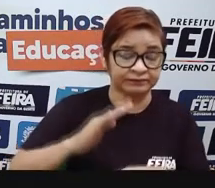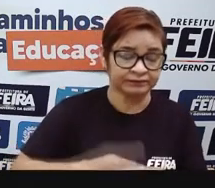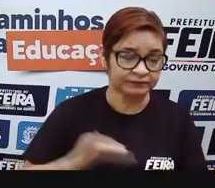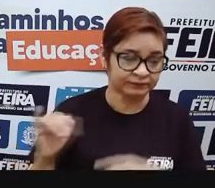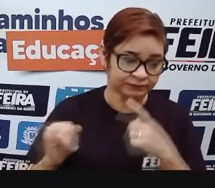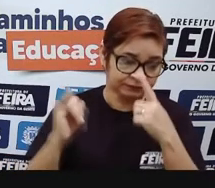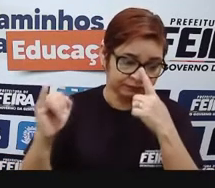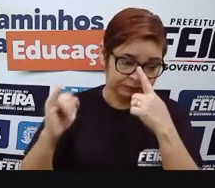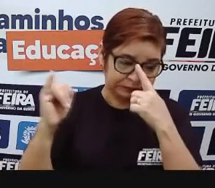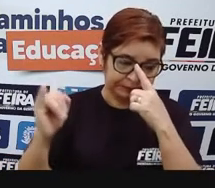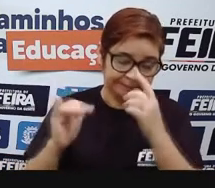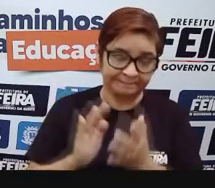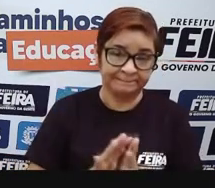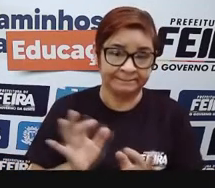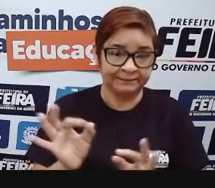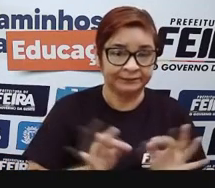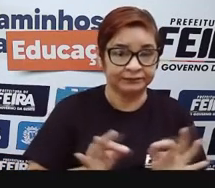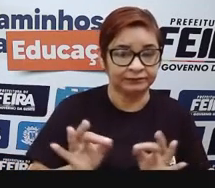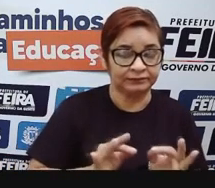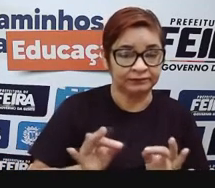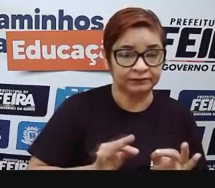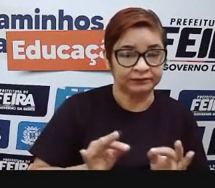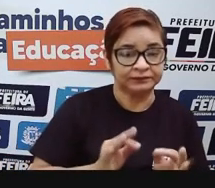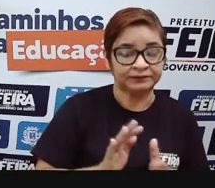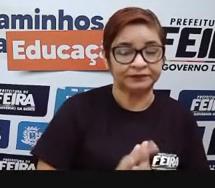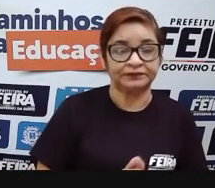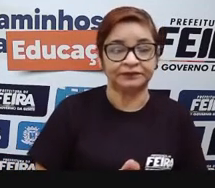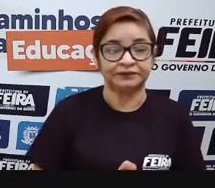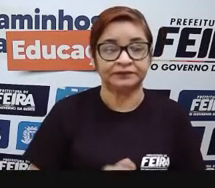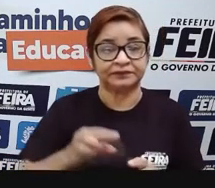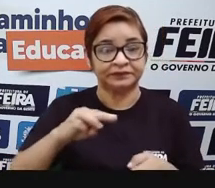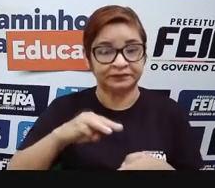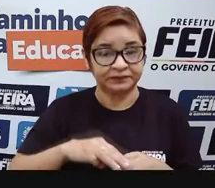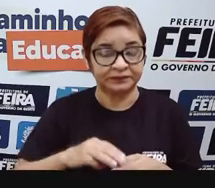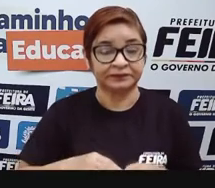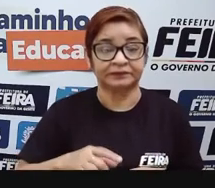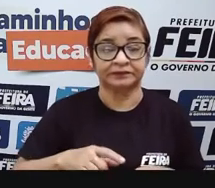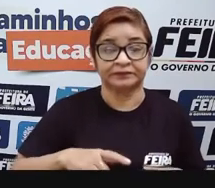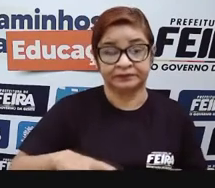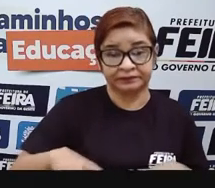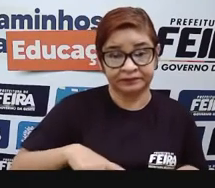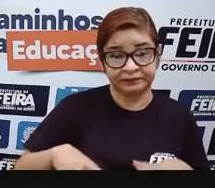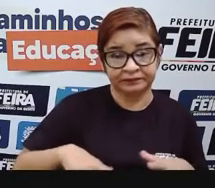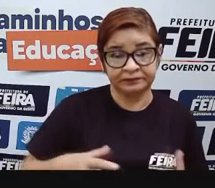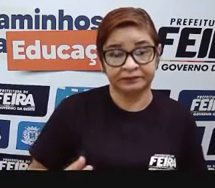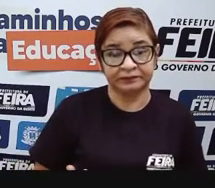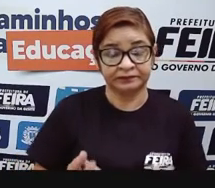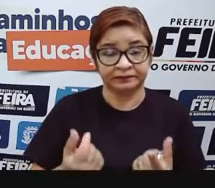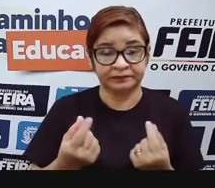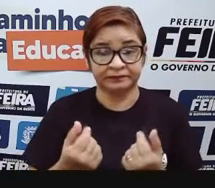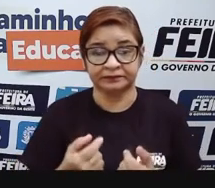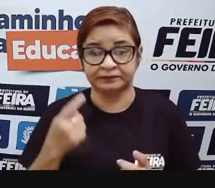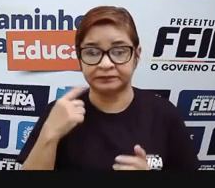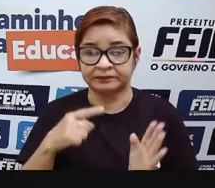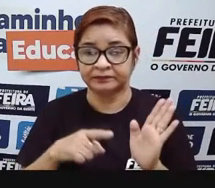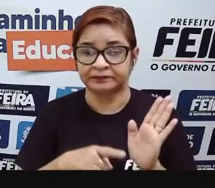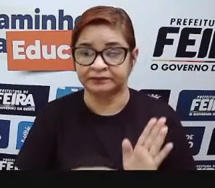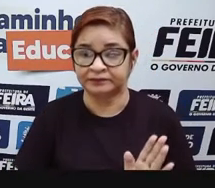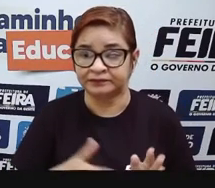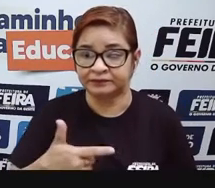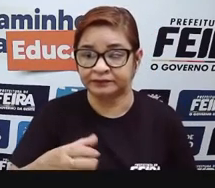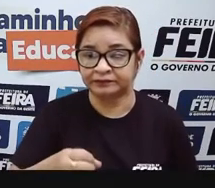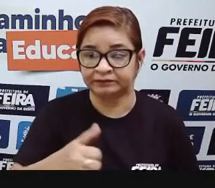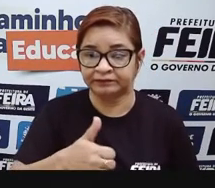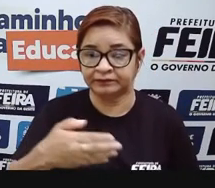econômica da estrutura produtiva municipal em geração de emprego de renda. Segundo os dados, em 2014,